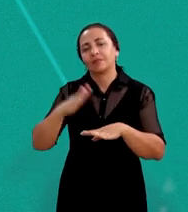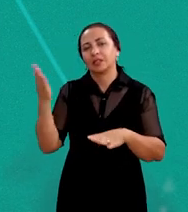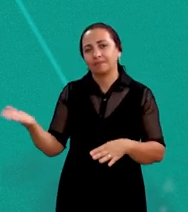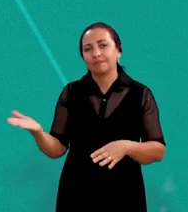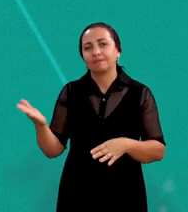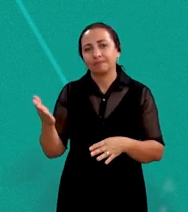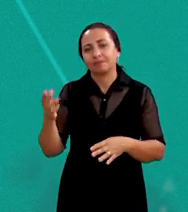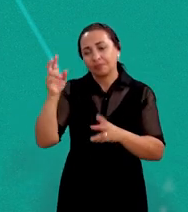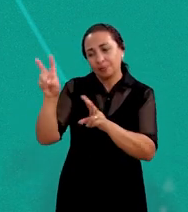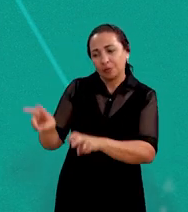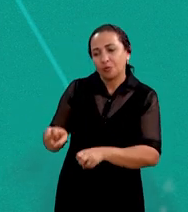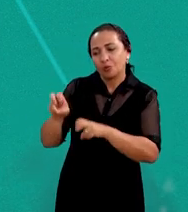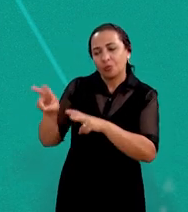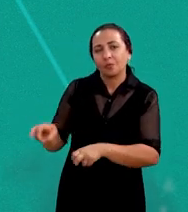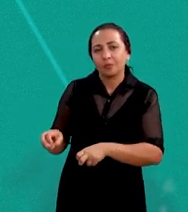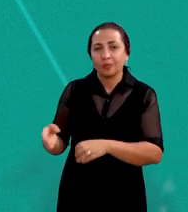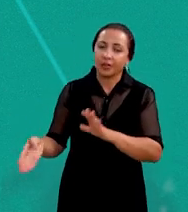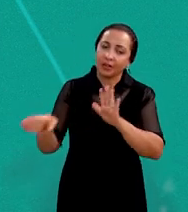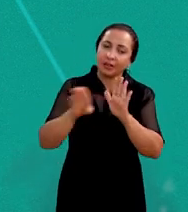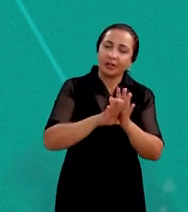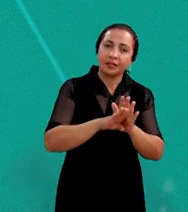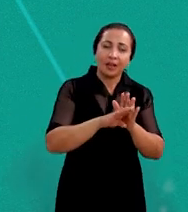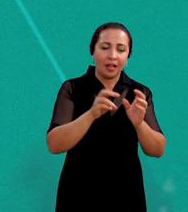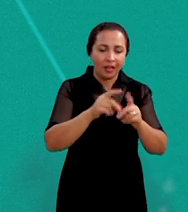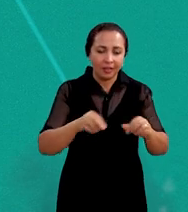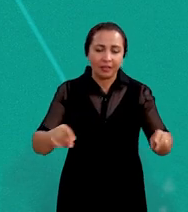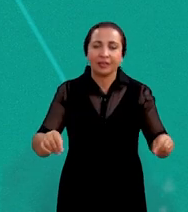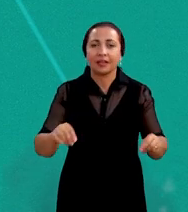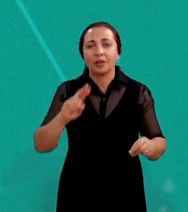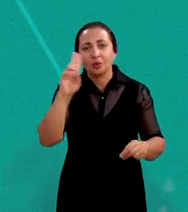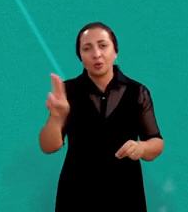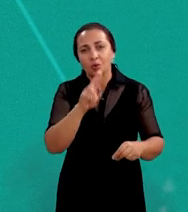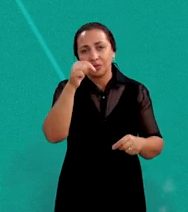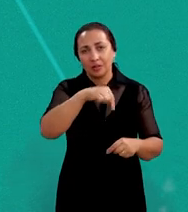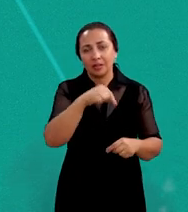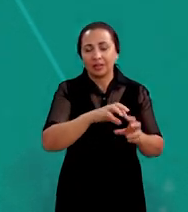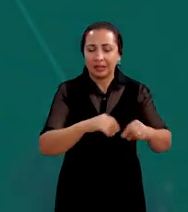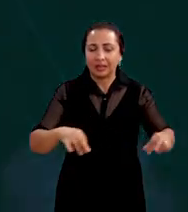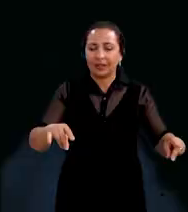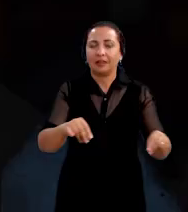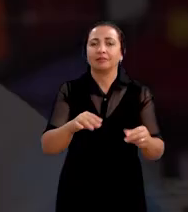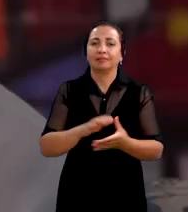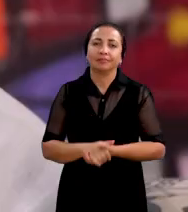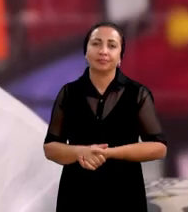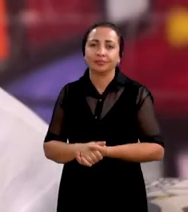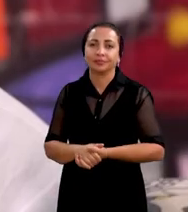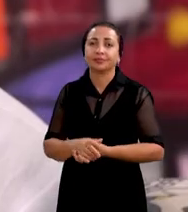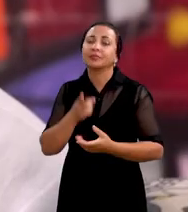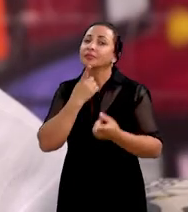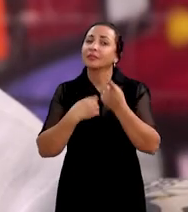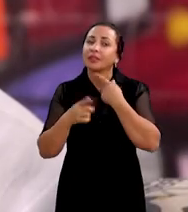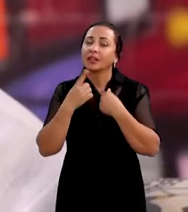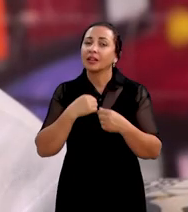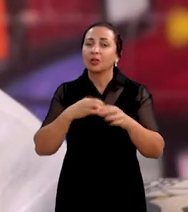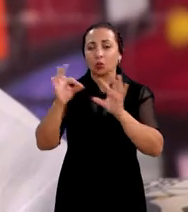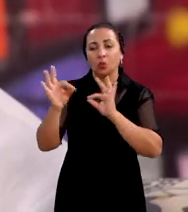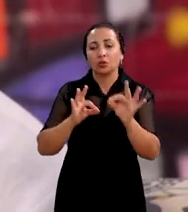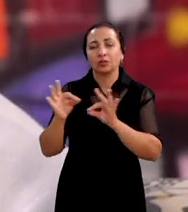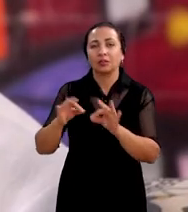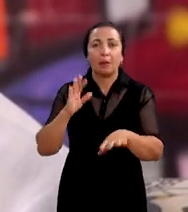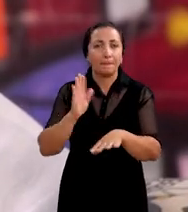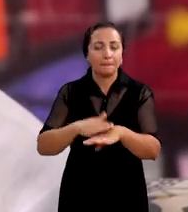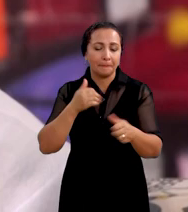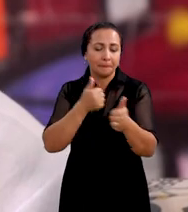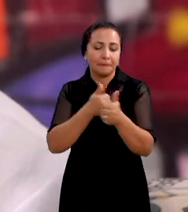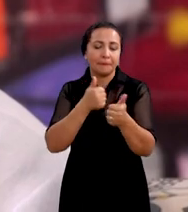servido para o ral e trazer eles para a terra e ser reaproveitado aqui na terra É uma necessidade de um manejo